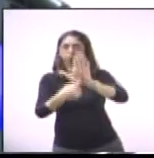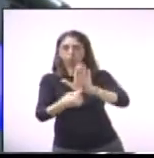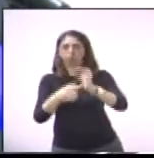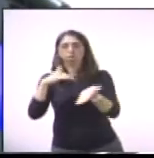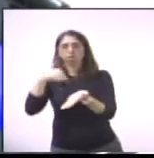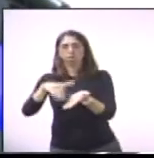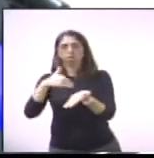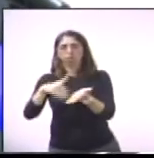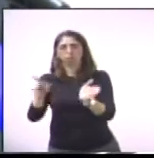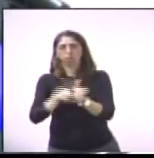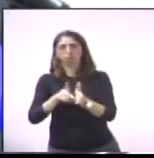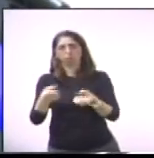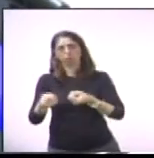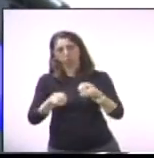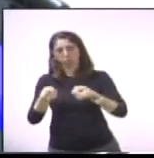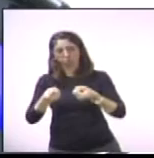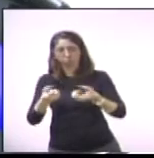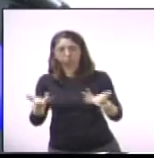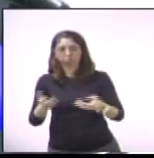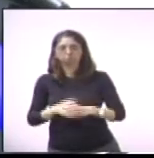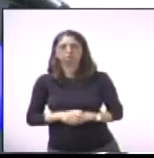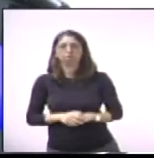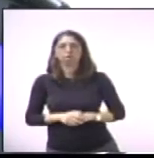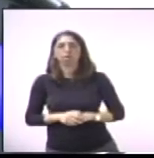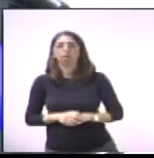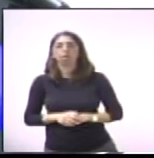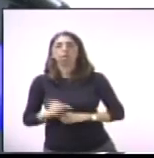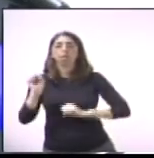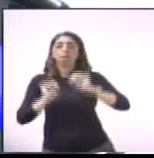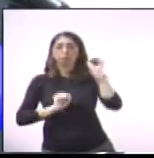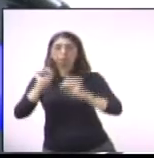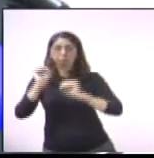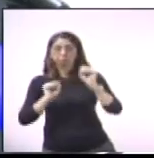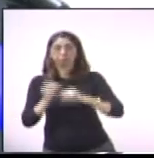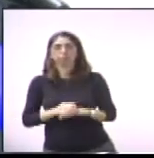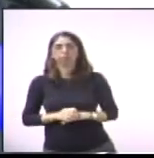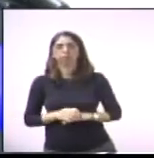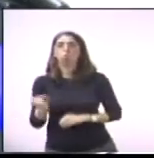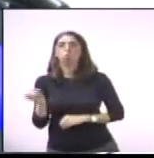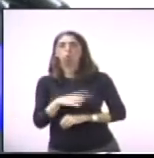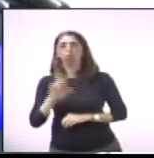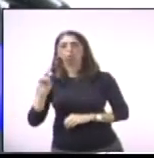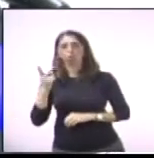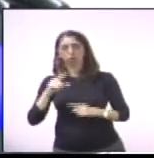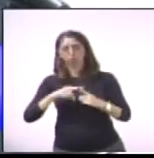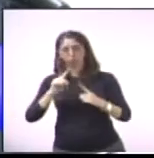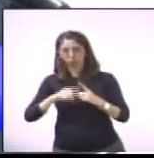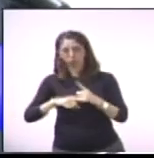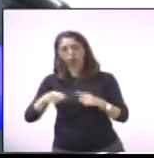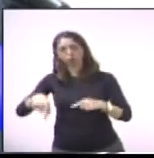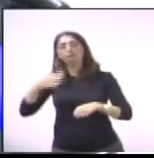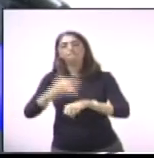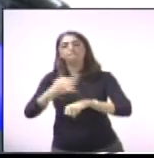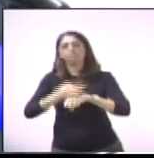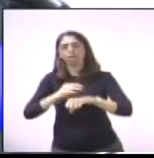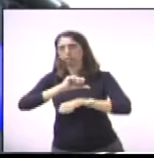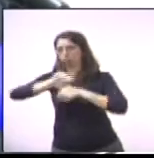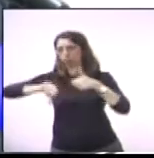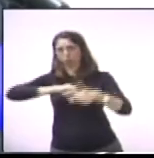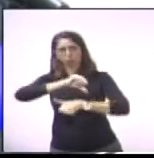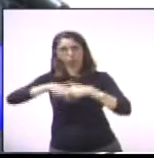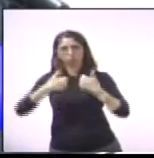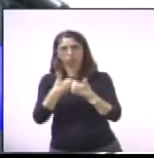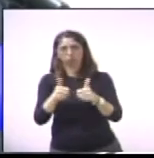situação da Novo Horizonte, a Novo Horizonte se compromete, após as férias agora, de estar trocando.